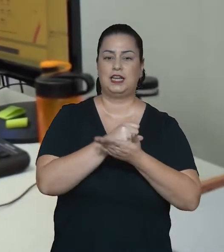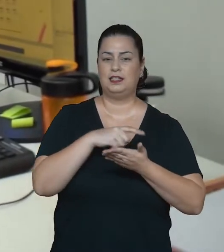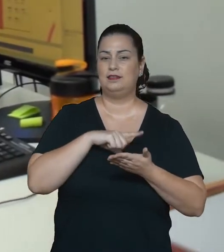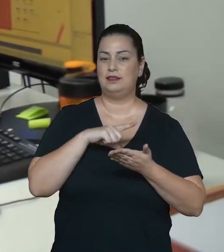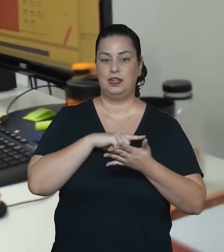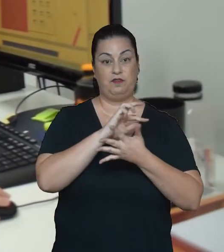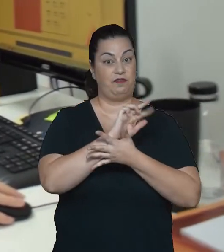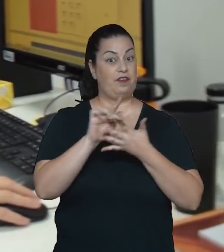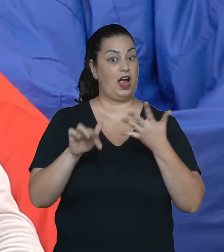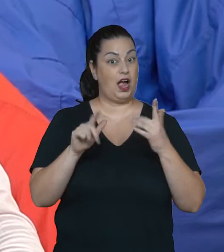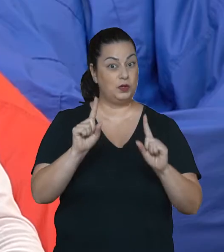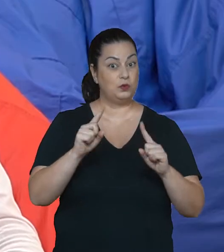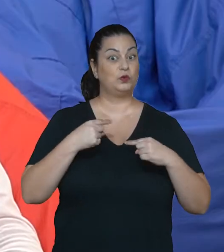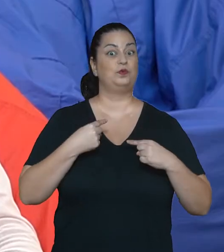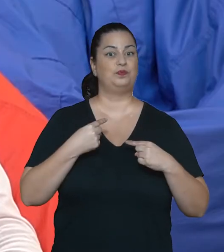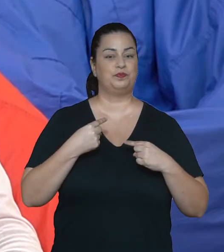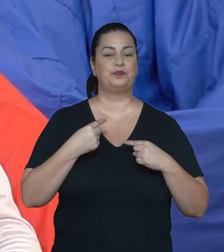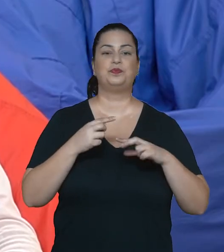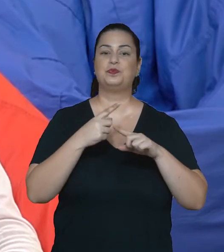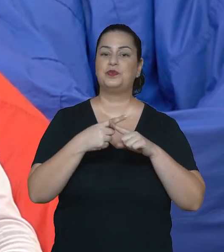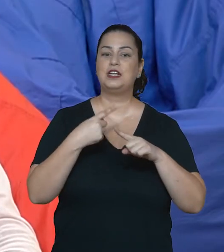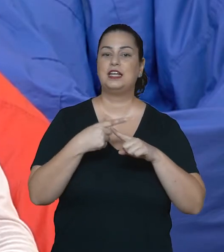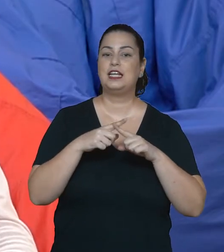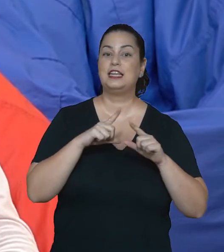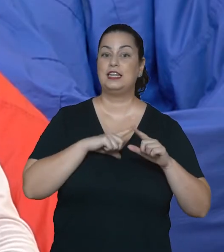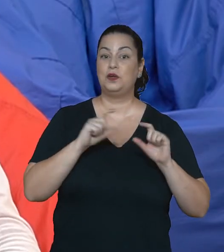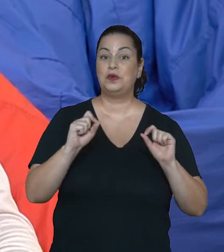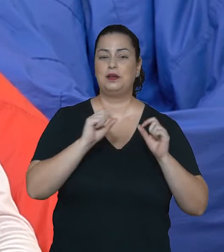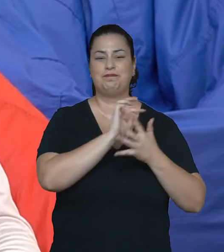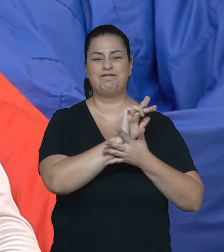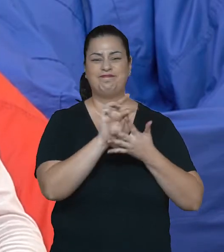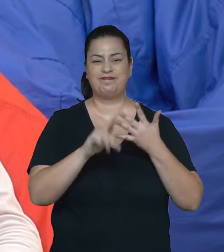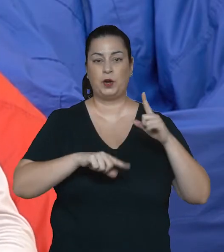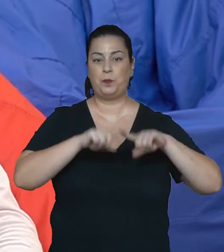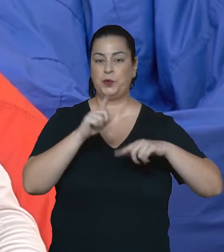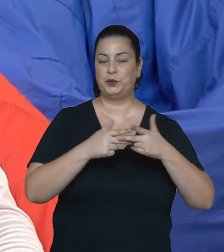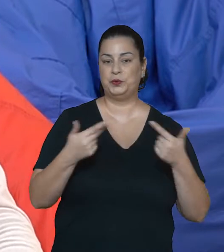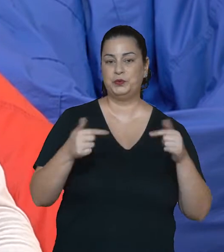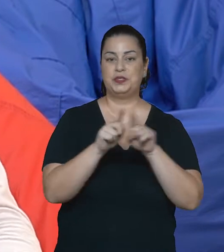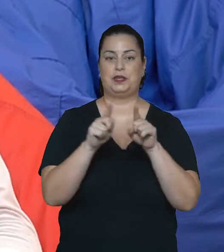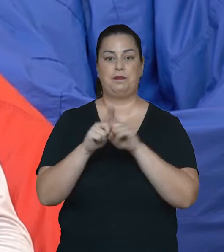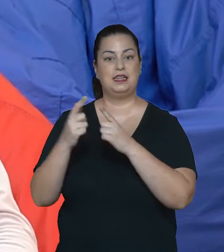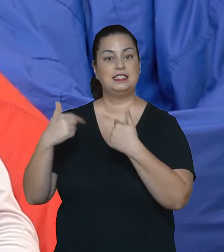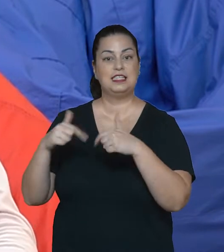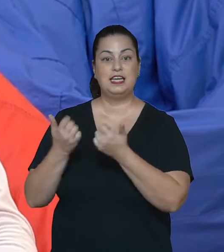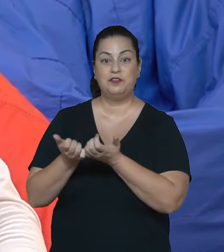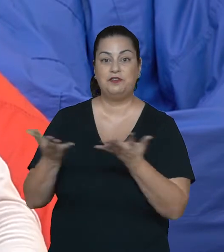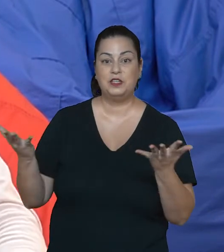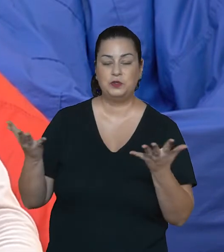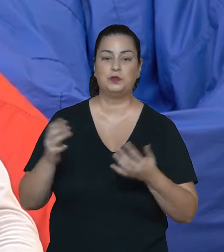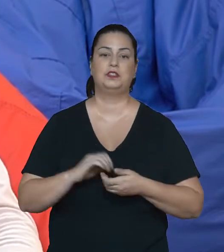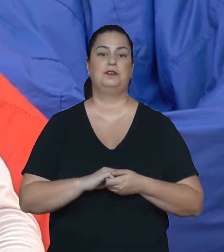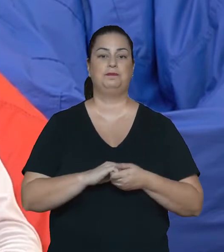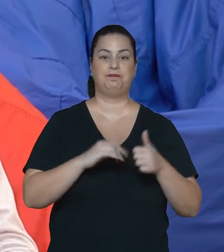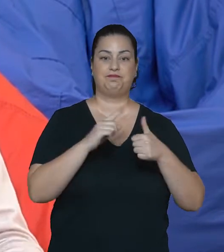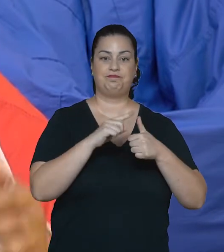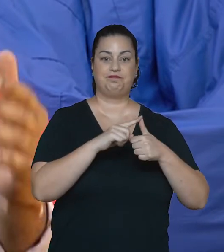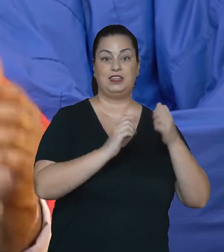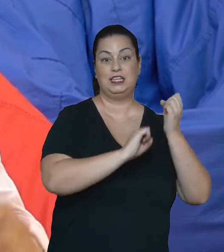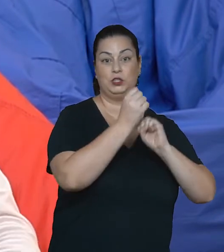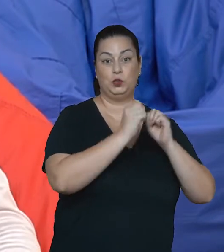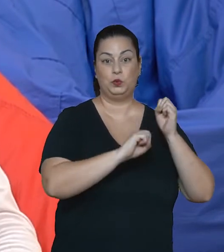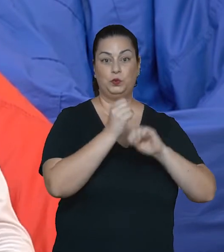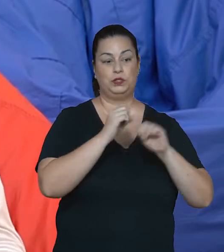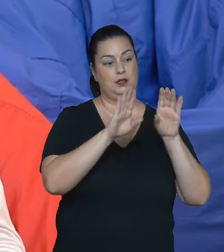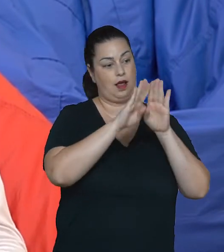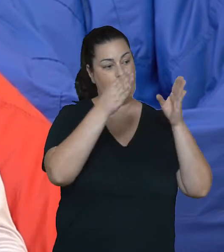designer enfrenta diferentes desafios, tendo em vista a diversidade de produtos e serviços que possa desenvolver em